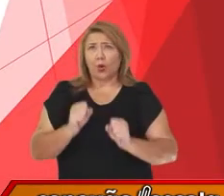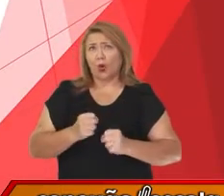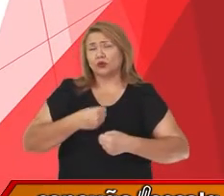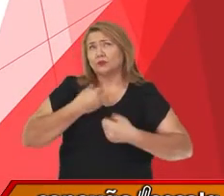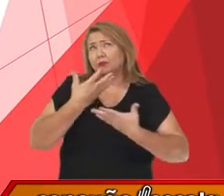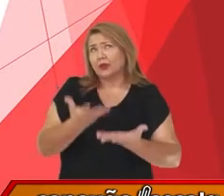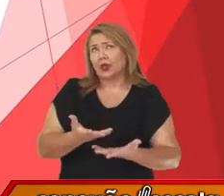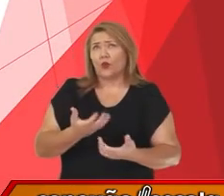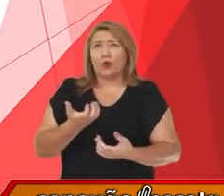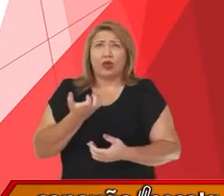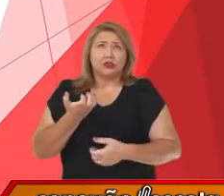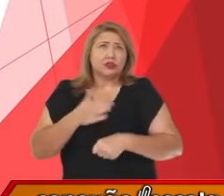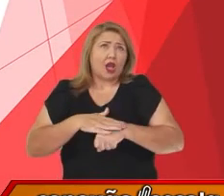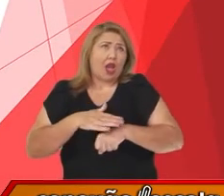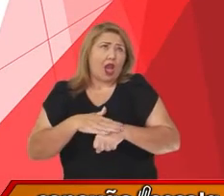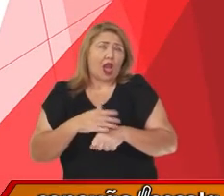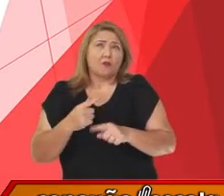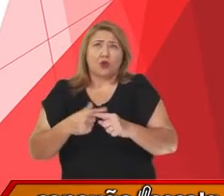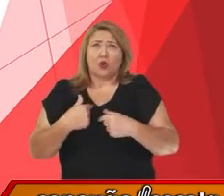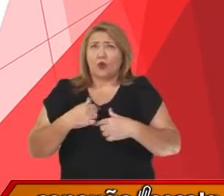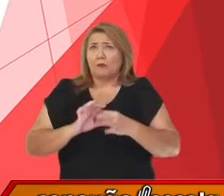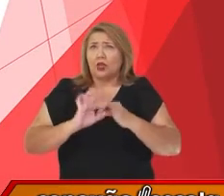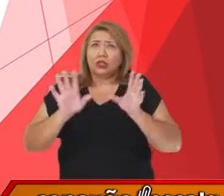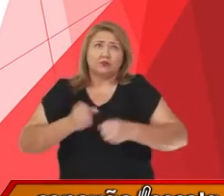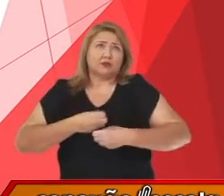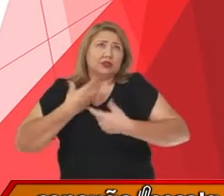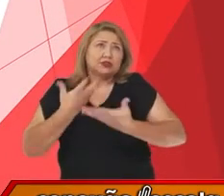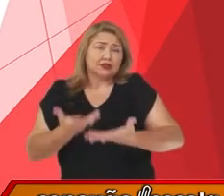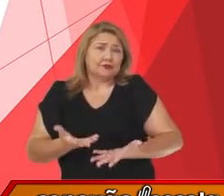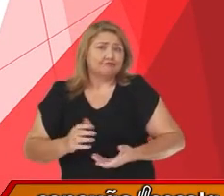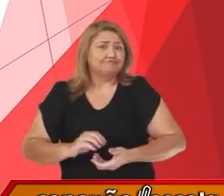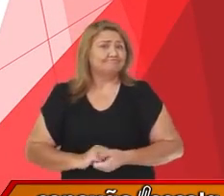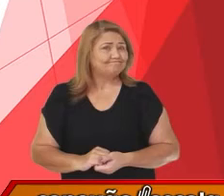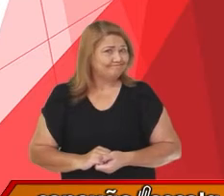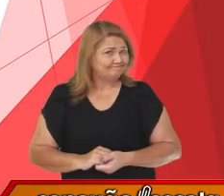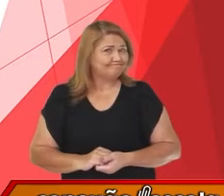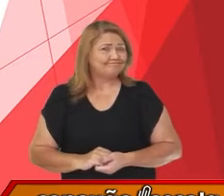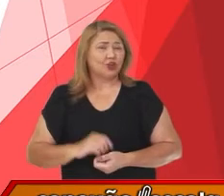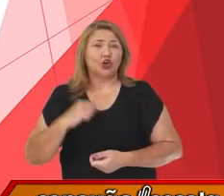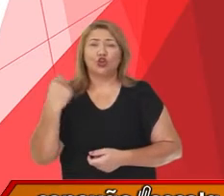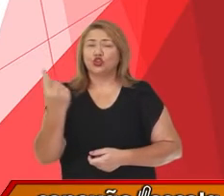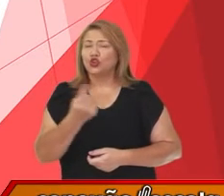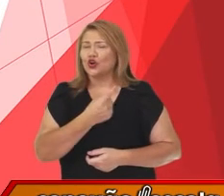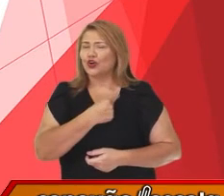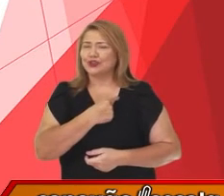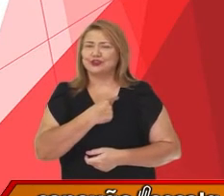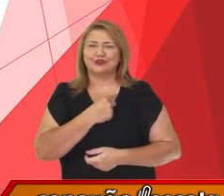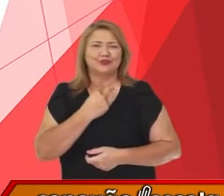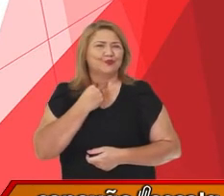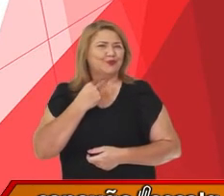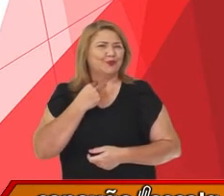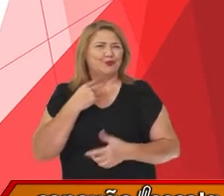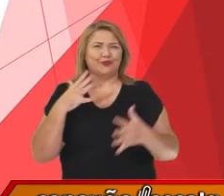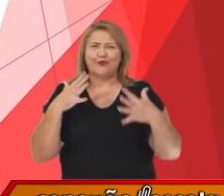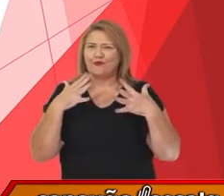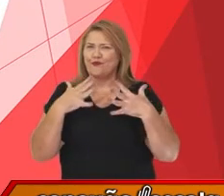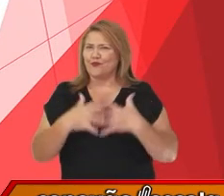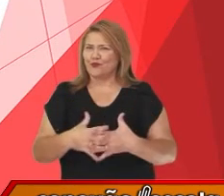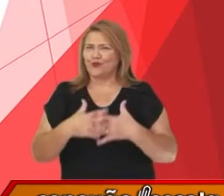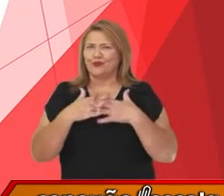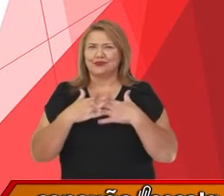falar o que eu quiser porque eu tenho liberdade de expressão. Nós não podemos confundir